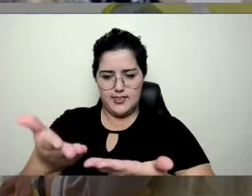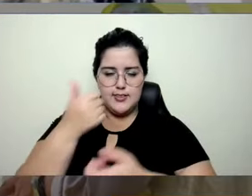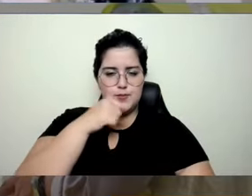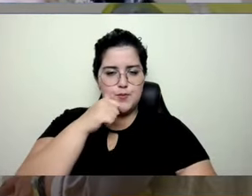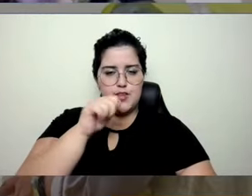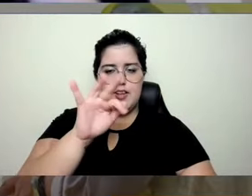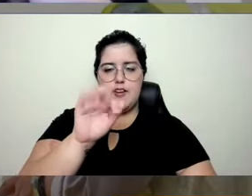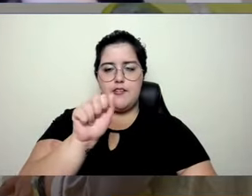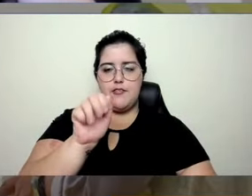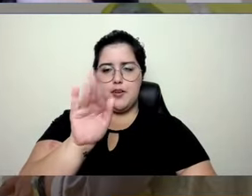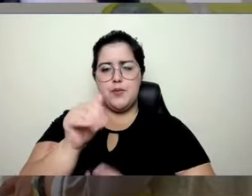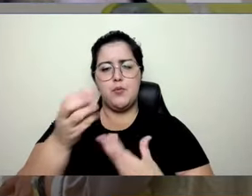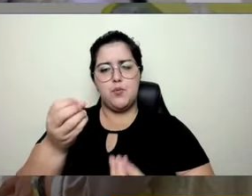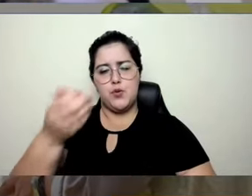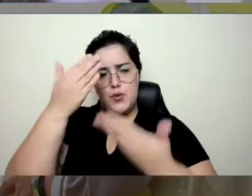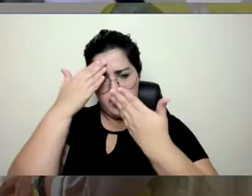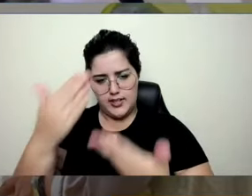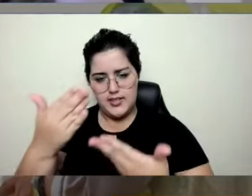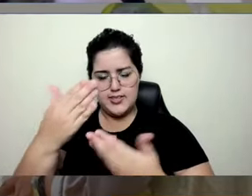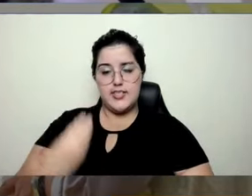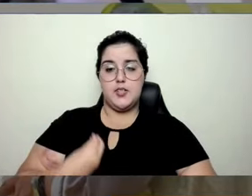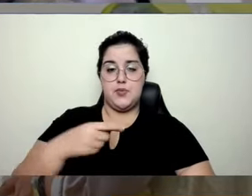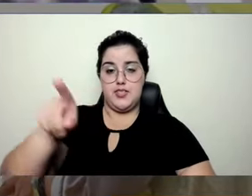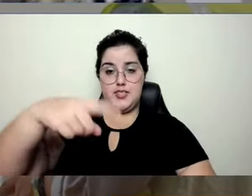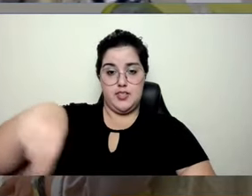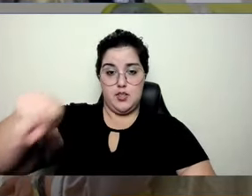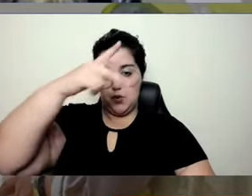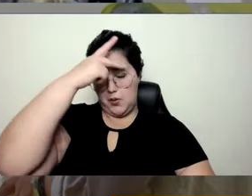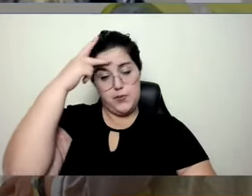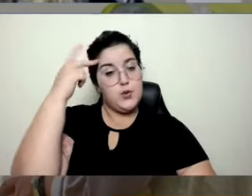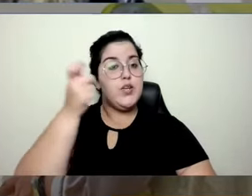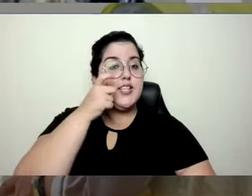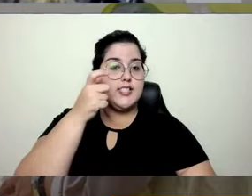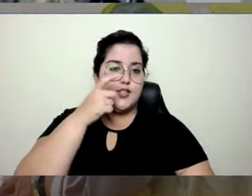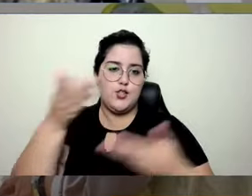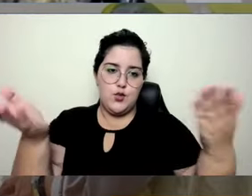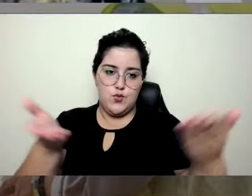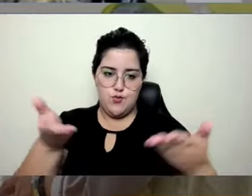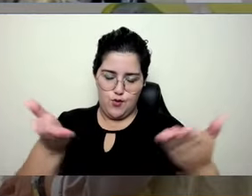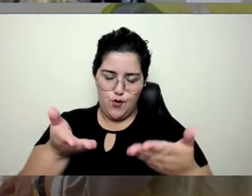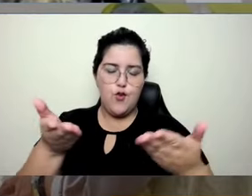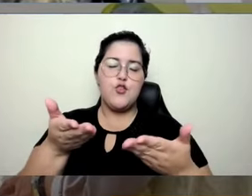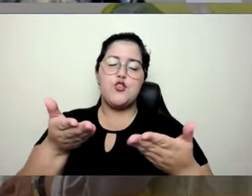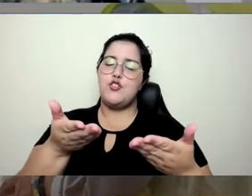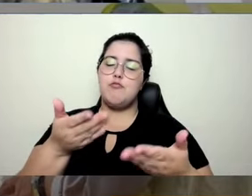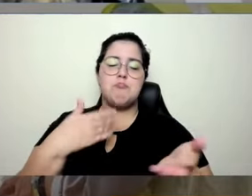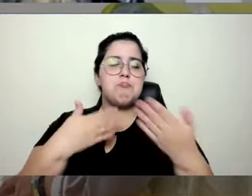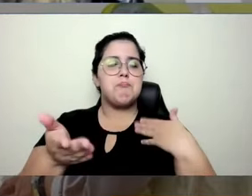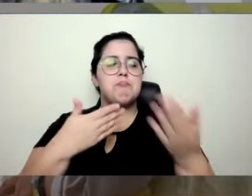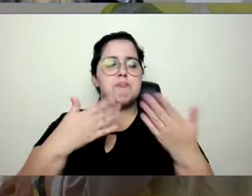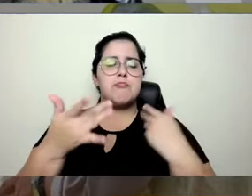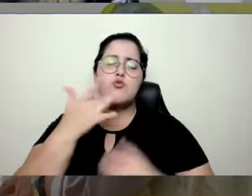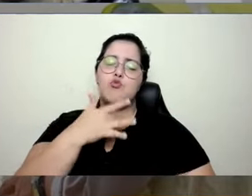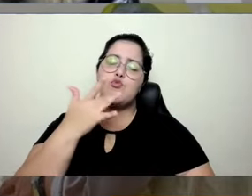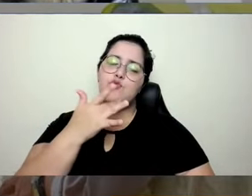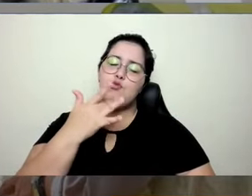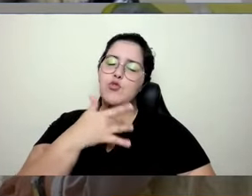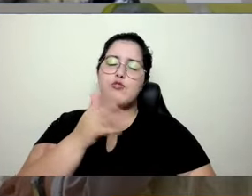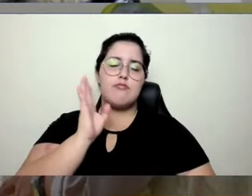presença, a presença do pessoal que nos acompanhou nessa tarde, eu acho que foi um bate-papo muito legal,